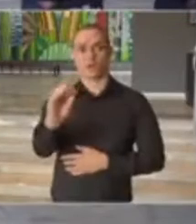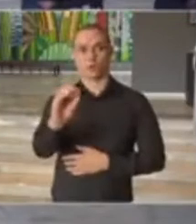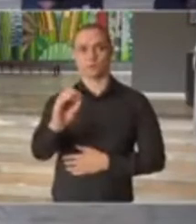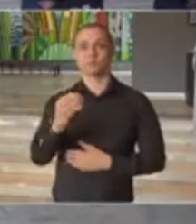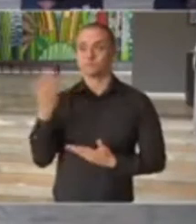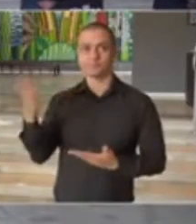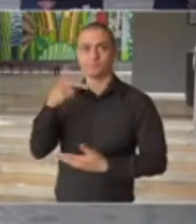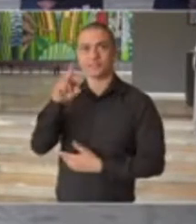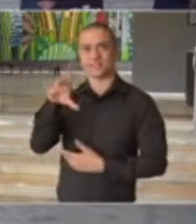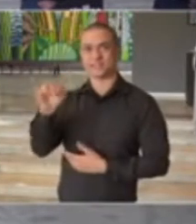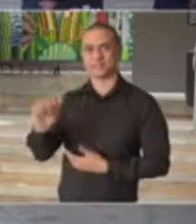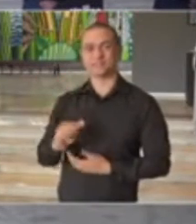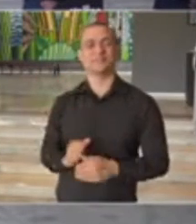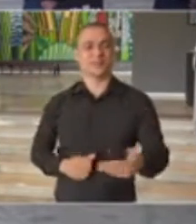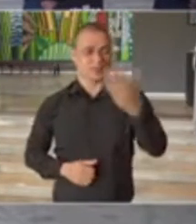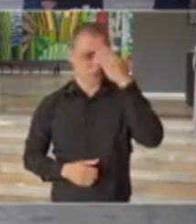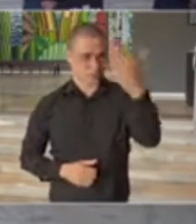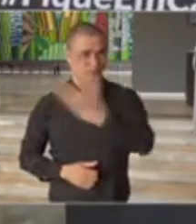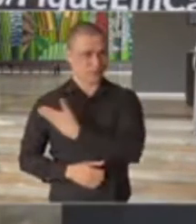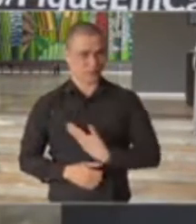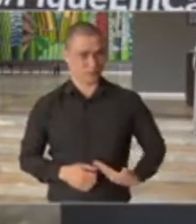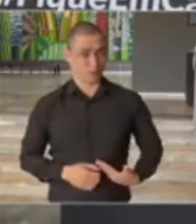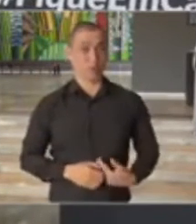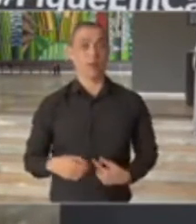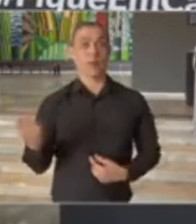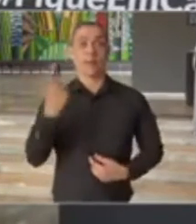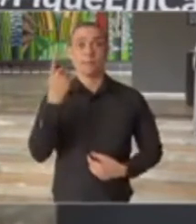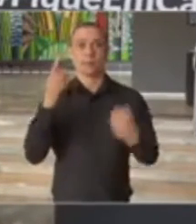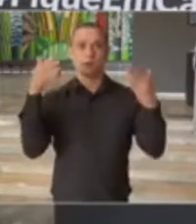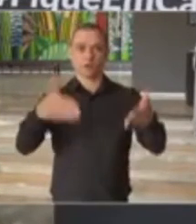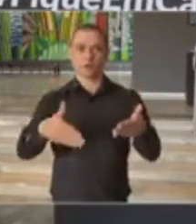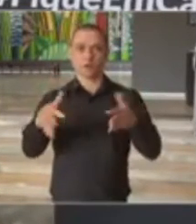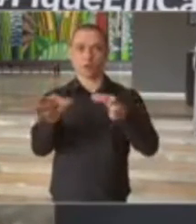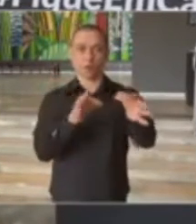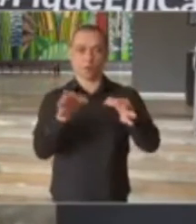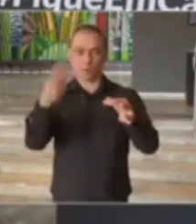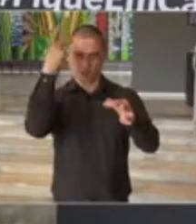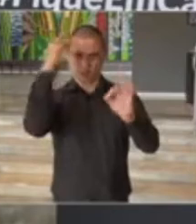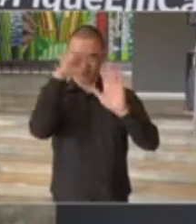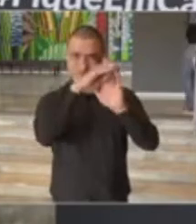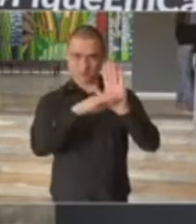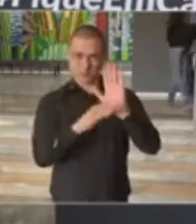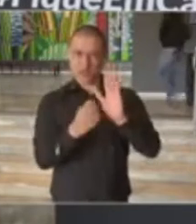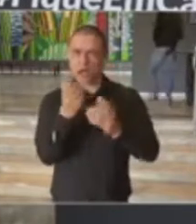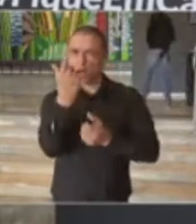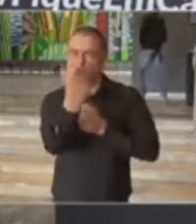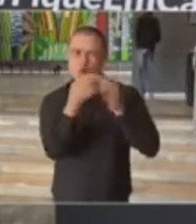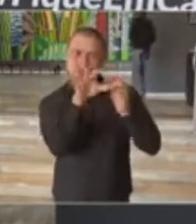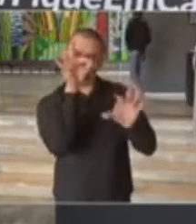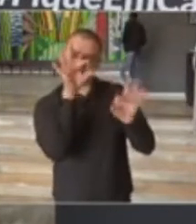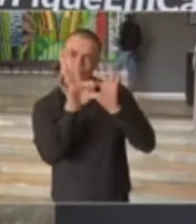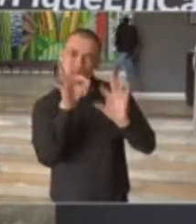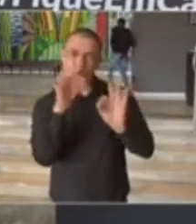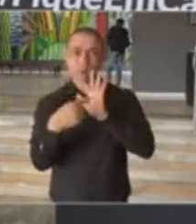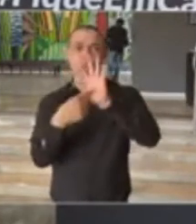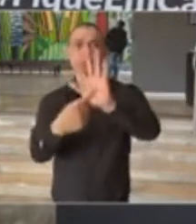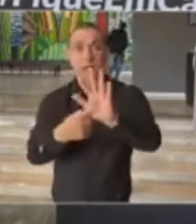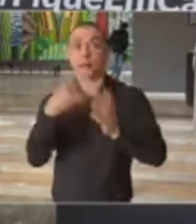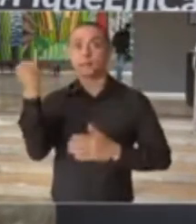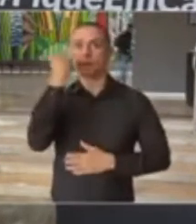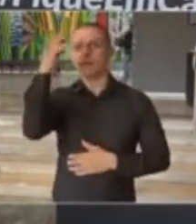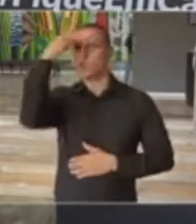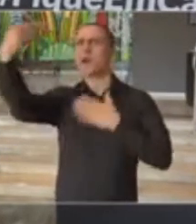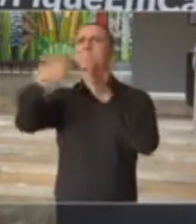Obrigada, governador. Começando pelo Plano São Paulo, alguns pontos importantes com base em